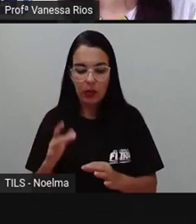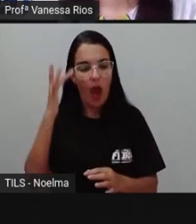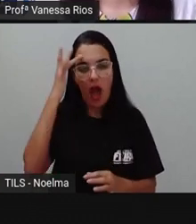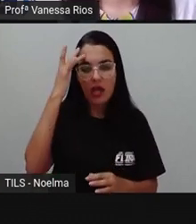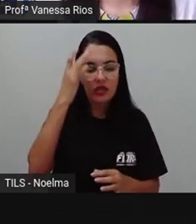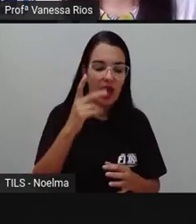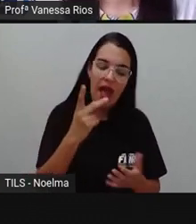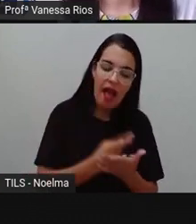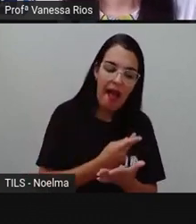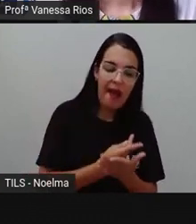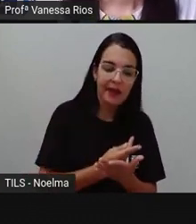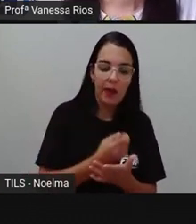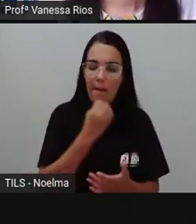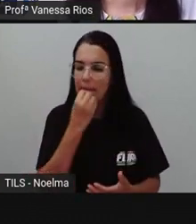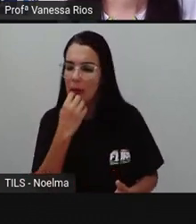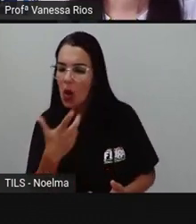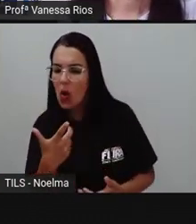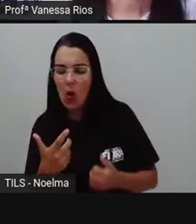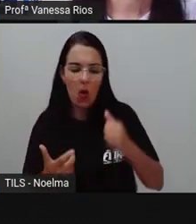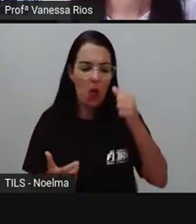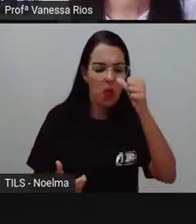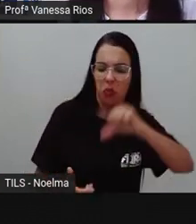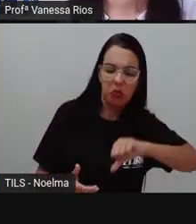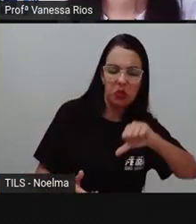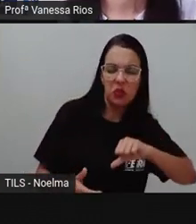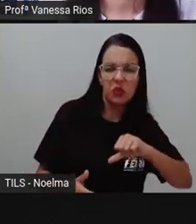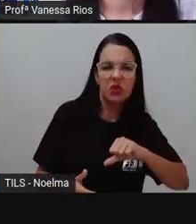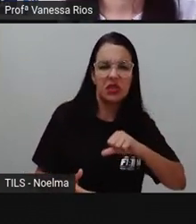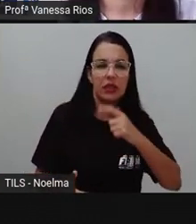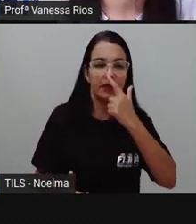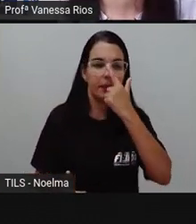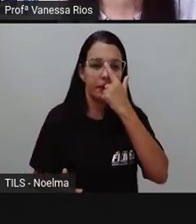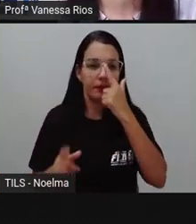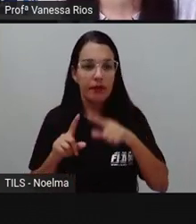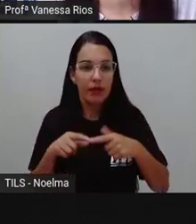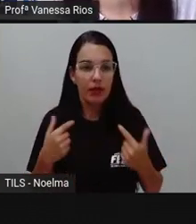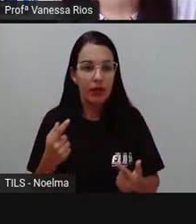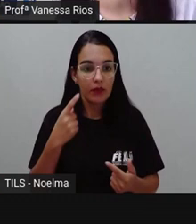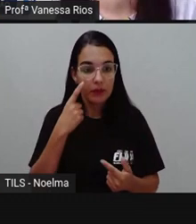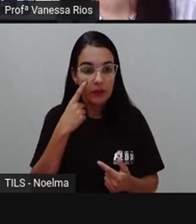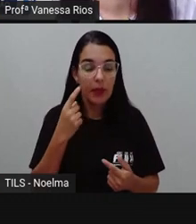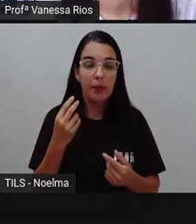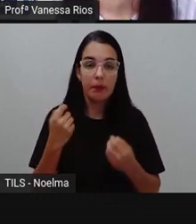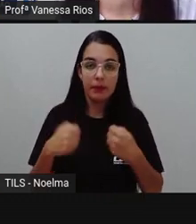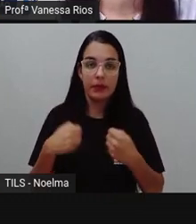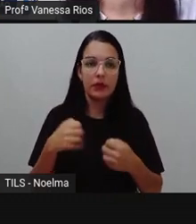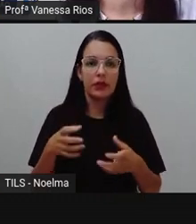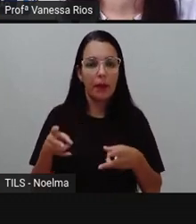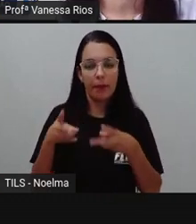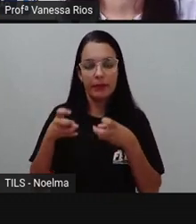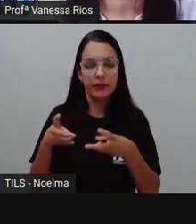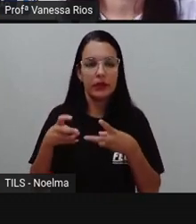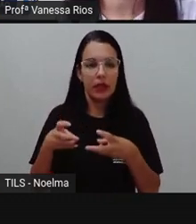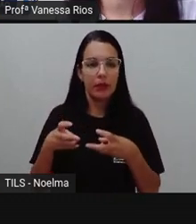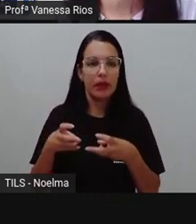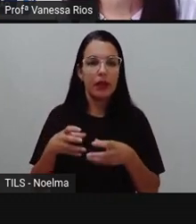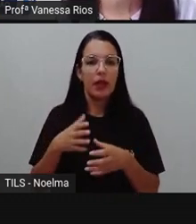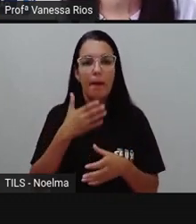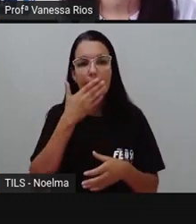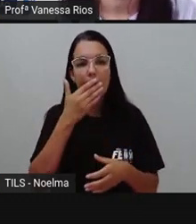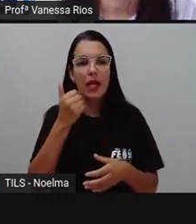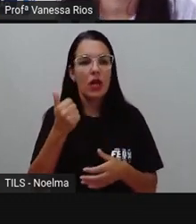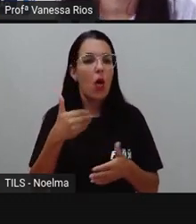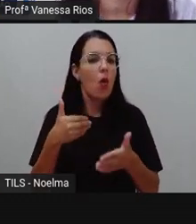bom e o que acha ruim. Então é bem interessante perceber esses pontos de vista apresentados pelo autor em